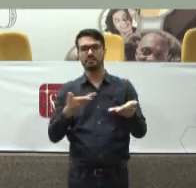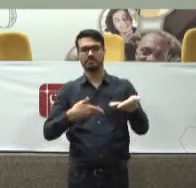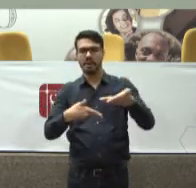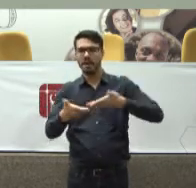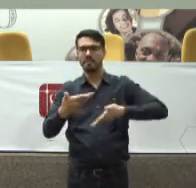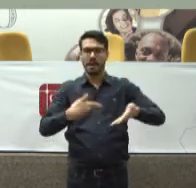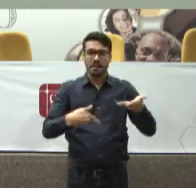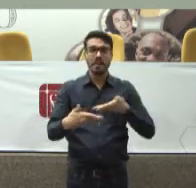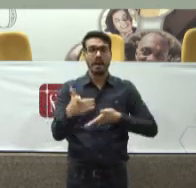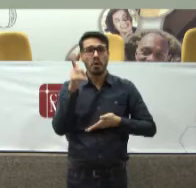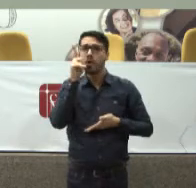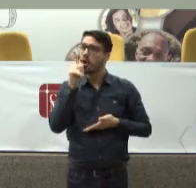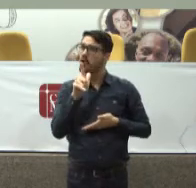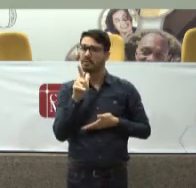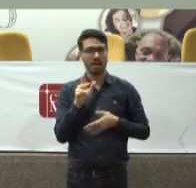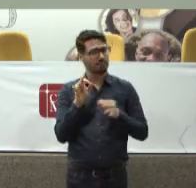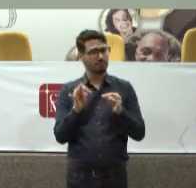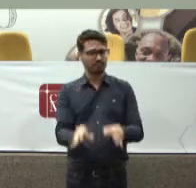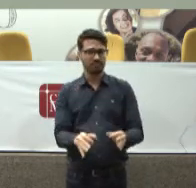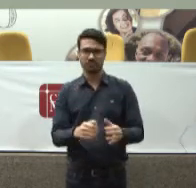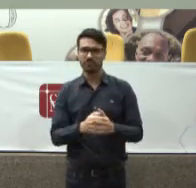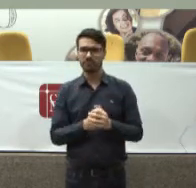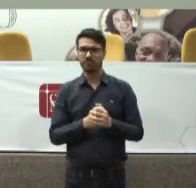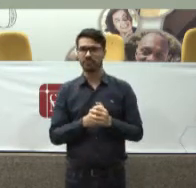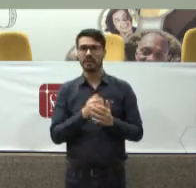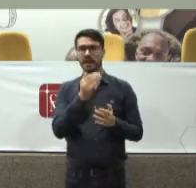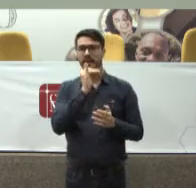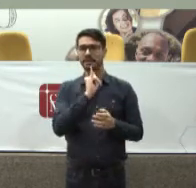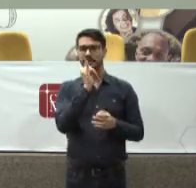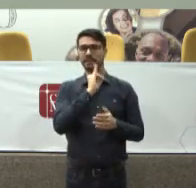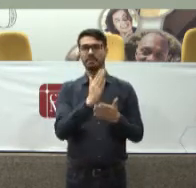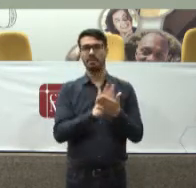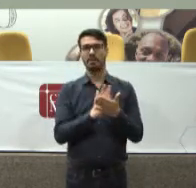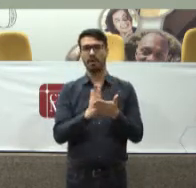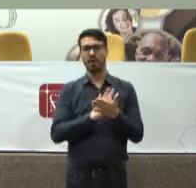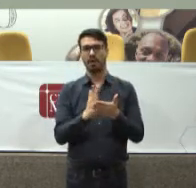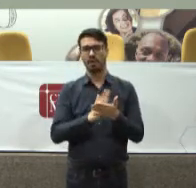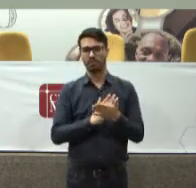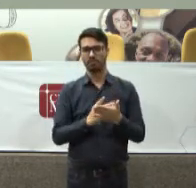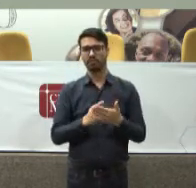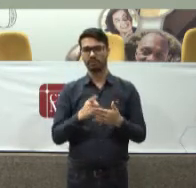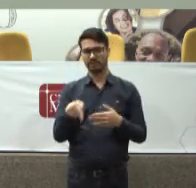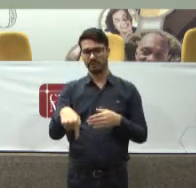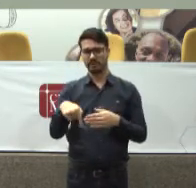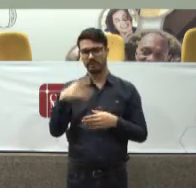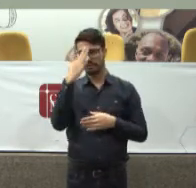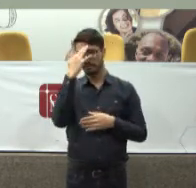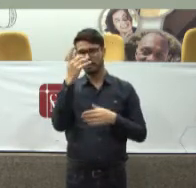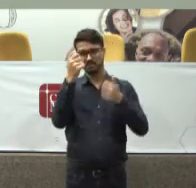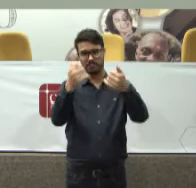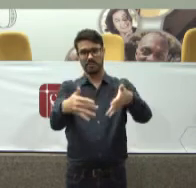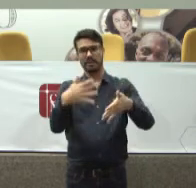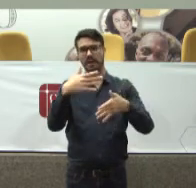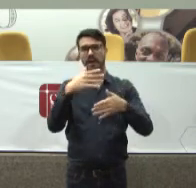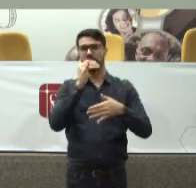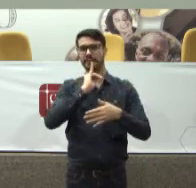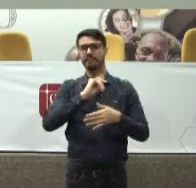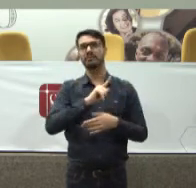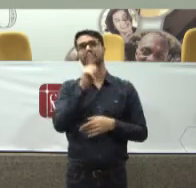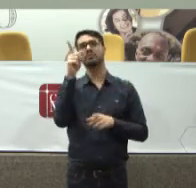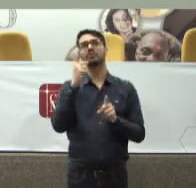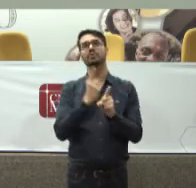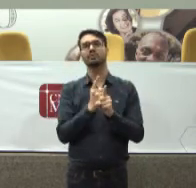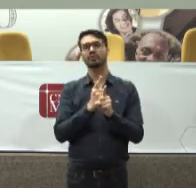certo No geral Às vezes Dá certo Eu vou dar alguns exemplos Por isso Passar aqui amanhã Mas alguns exemplos Importantes Por exemplo Nós